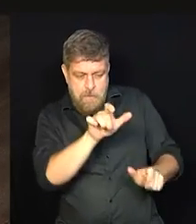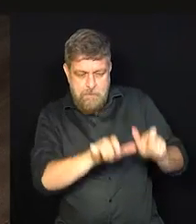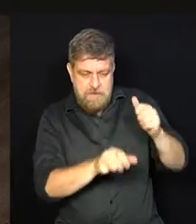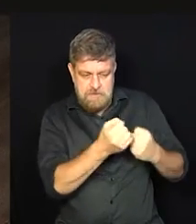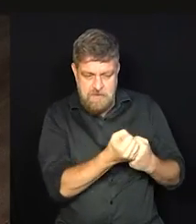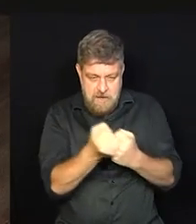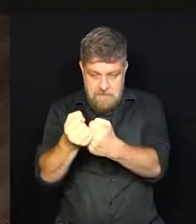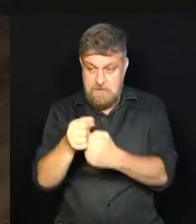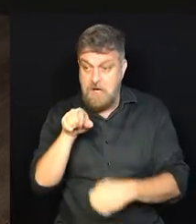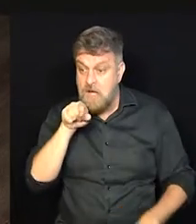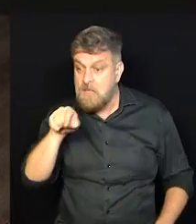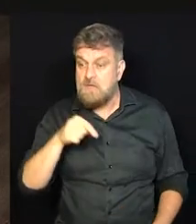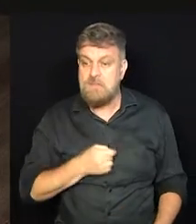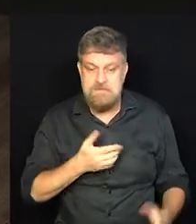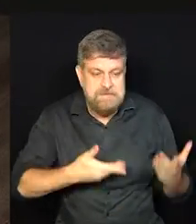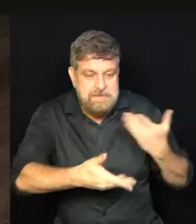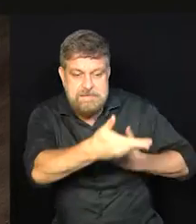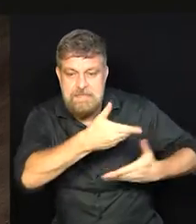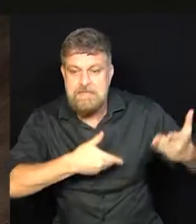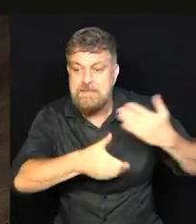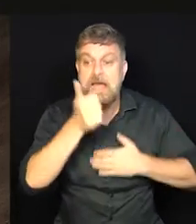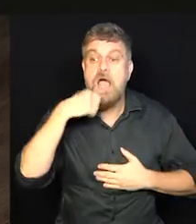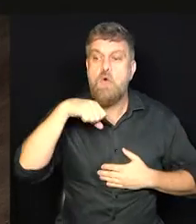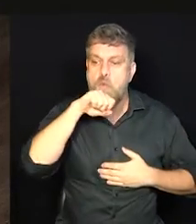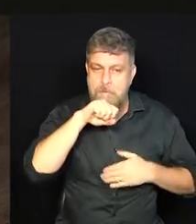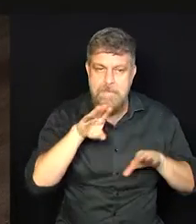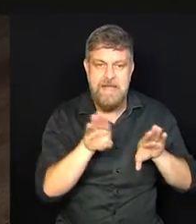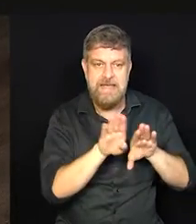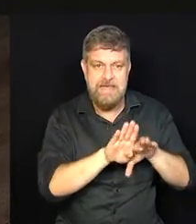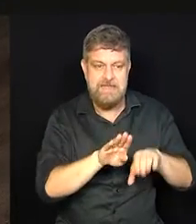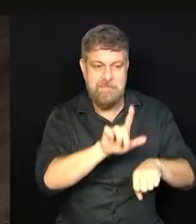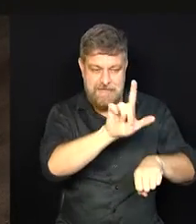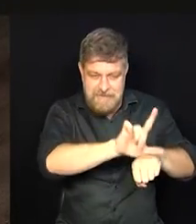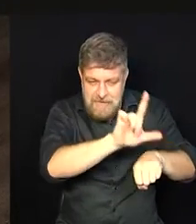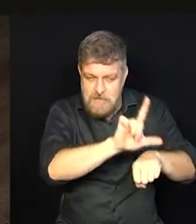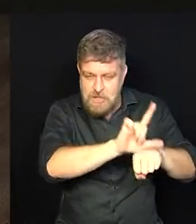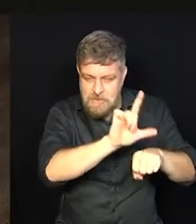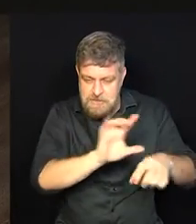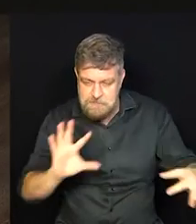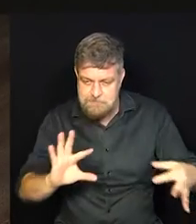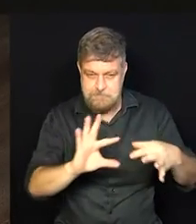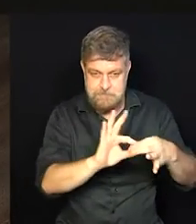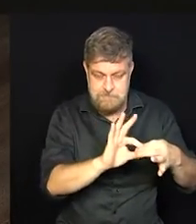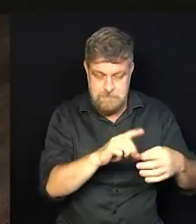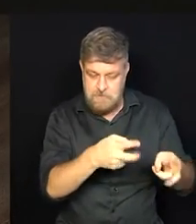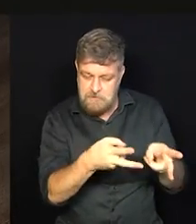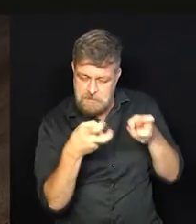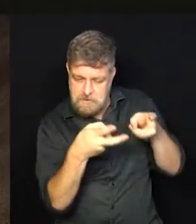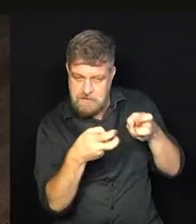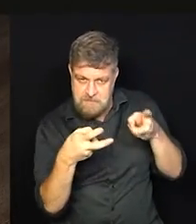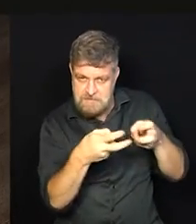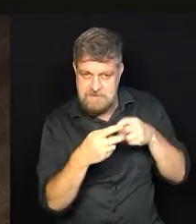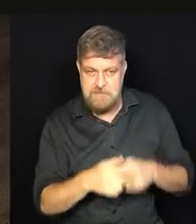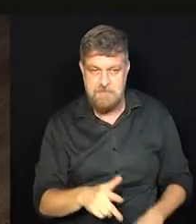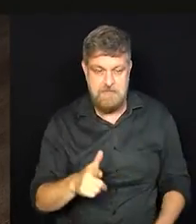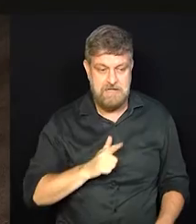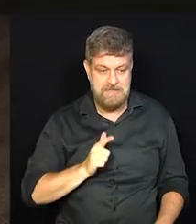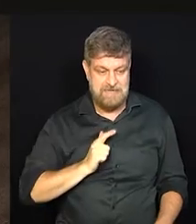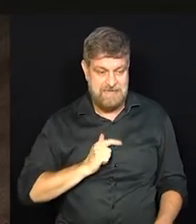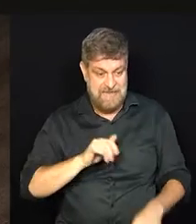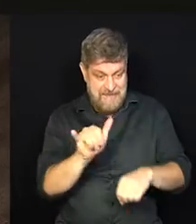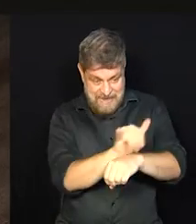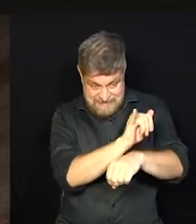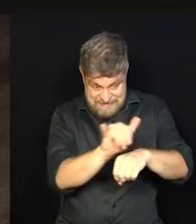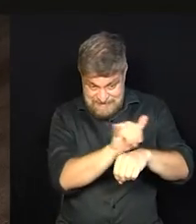quando você conversa com outras mães empreendedoras, você percebe que elas também... Vocês têm, assim, o mesmo